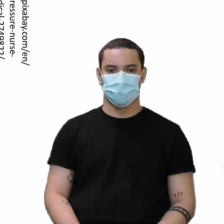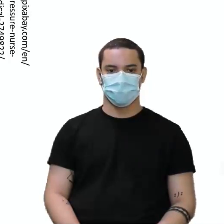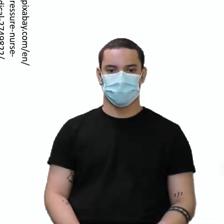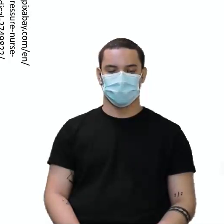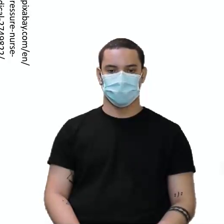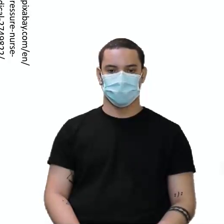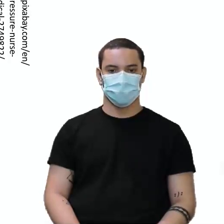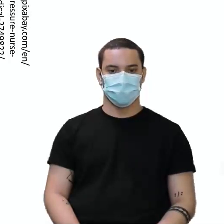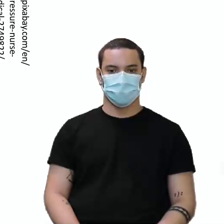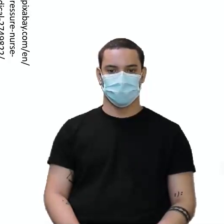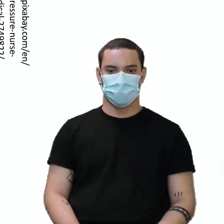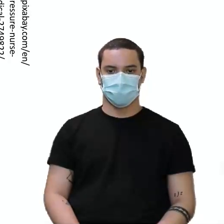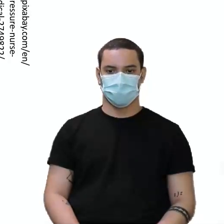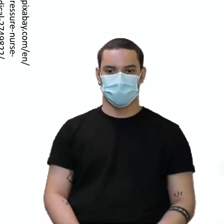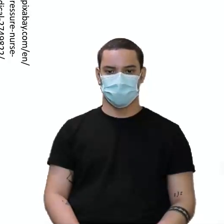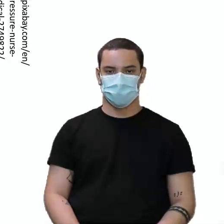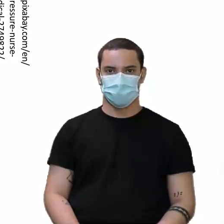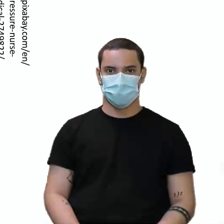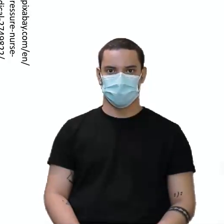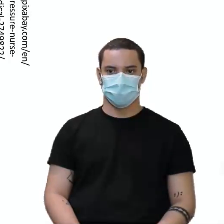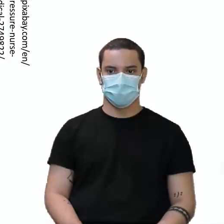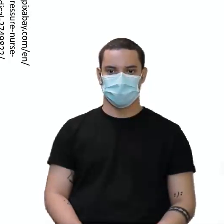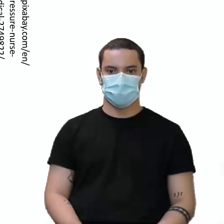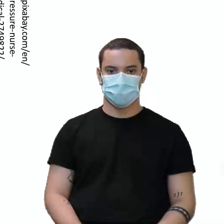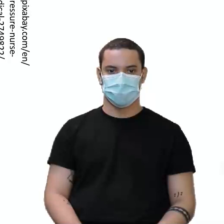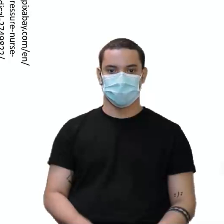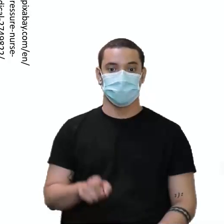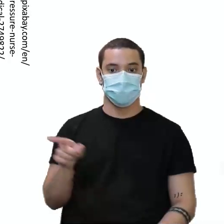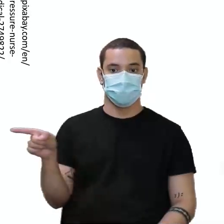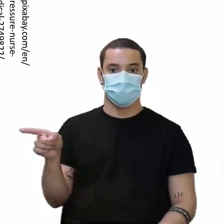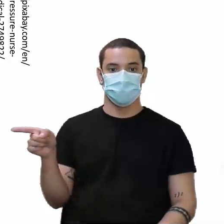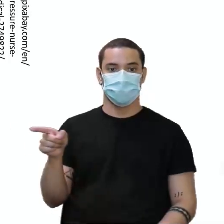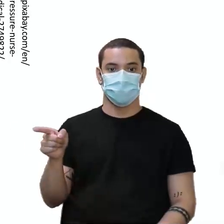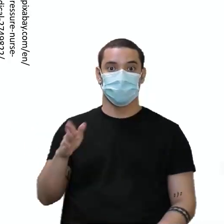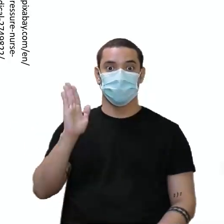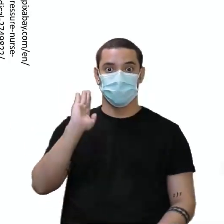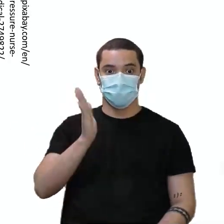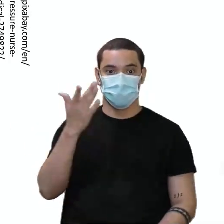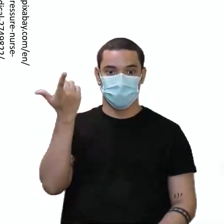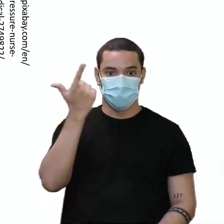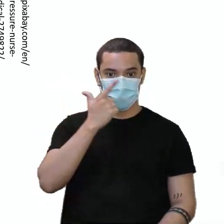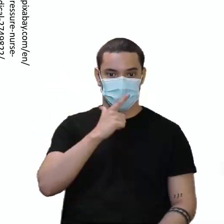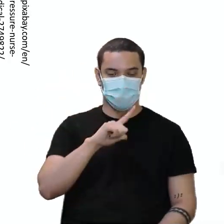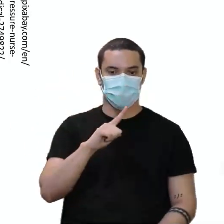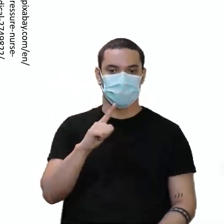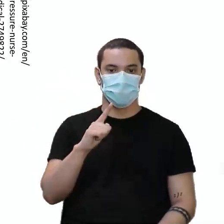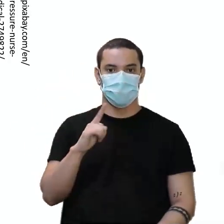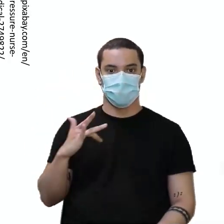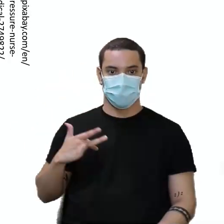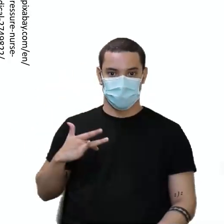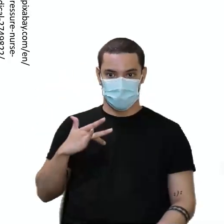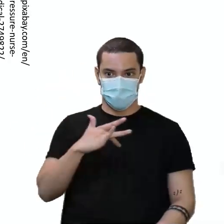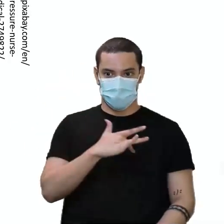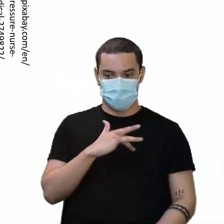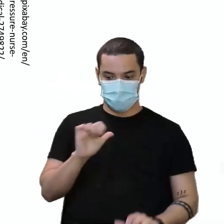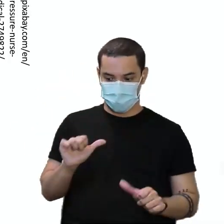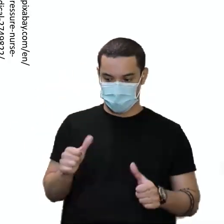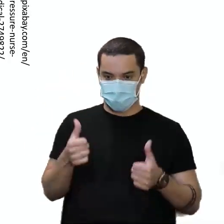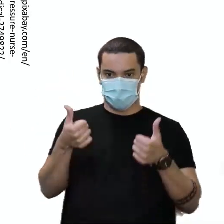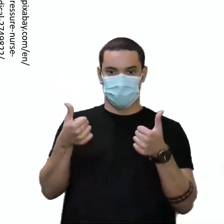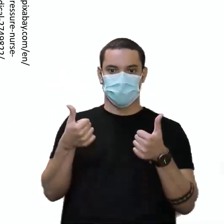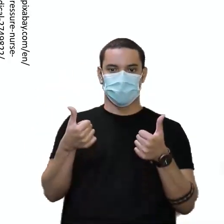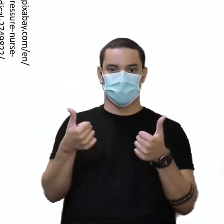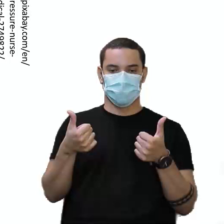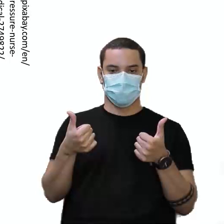is now able to resume his studies. Ou seja, ele se recuperou da sua saúde, estava ruim a saúde,